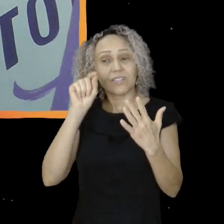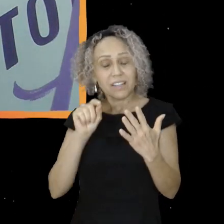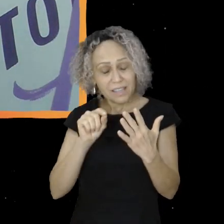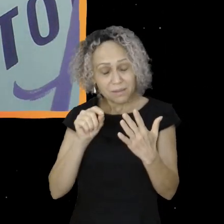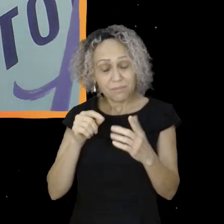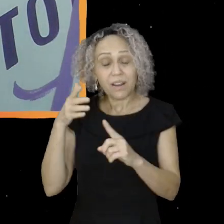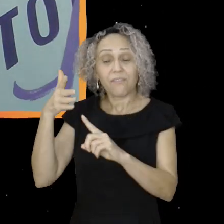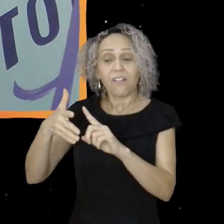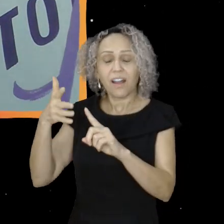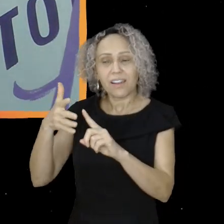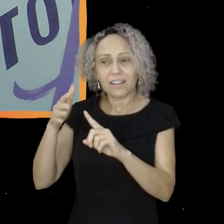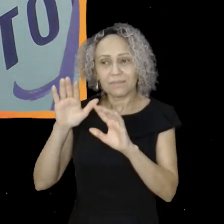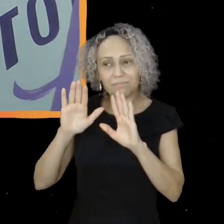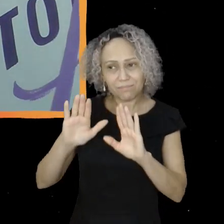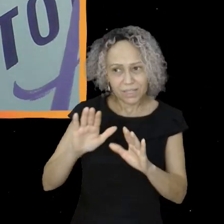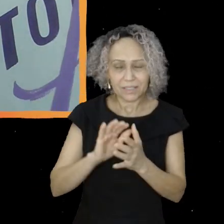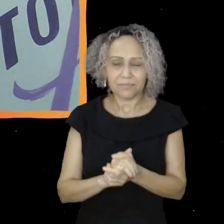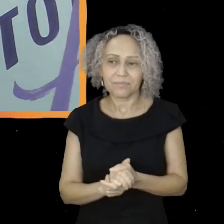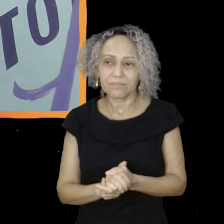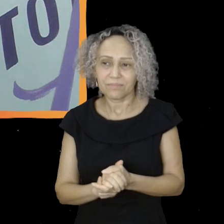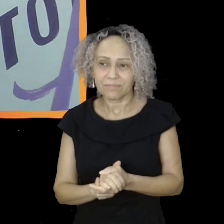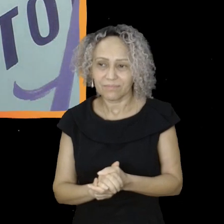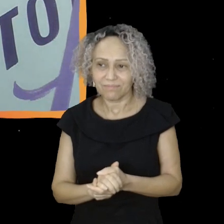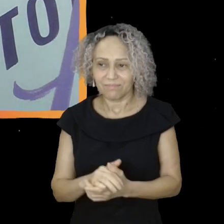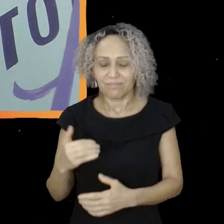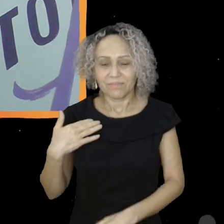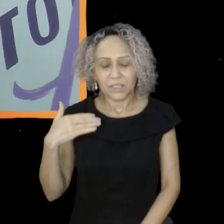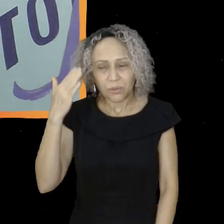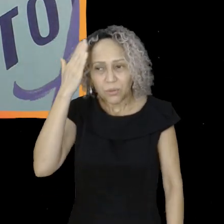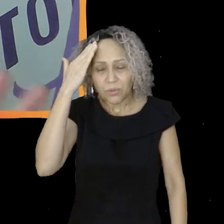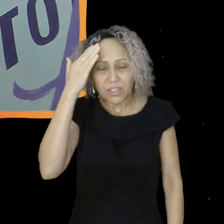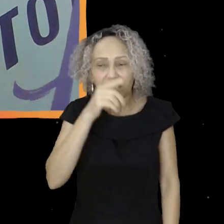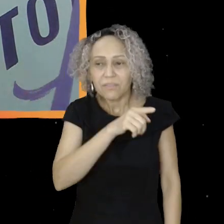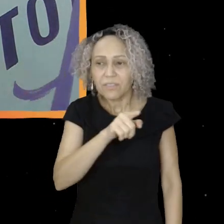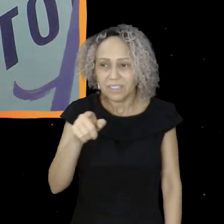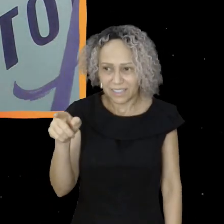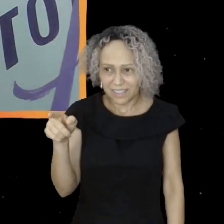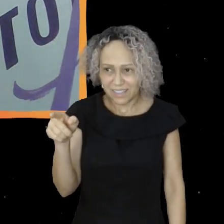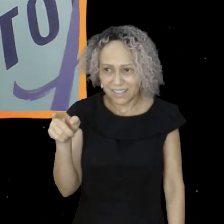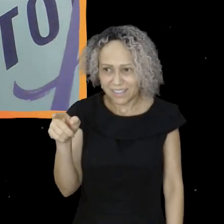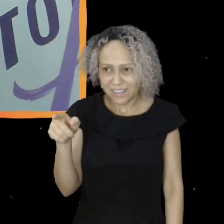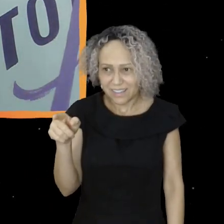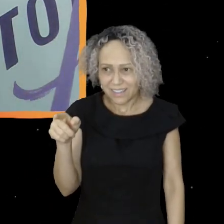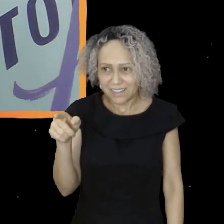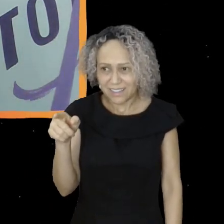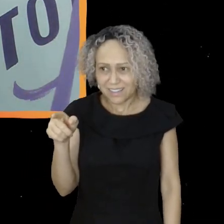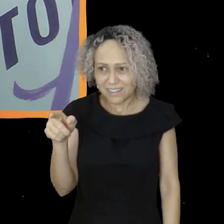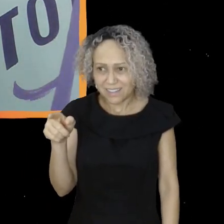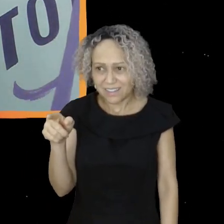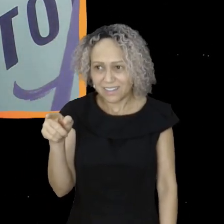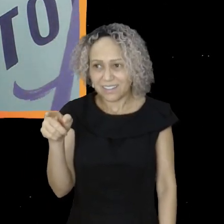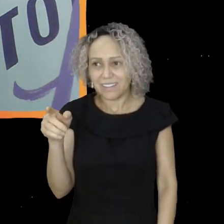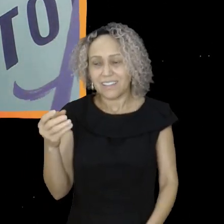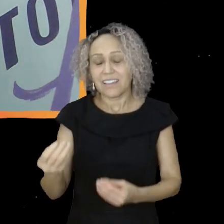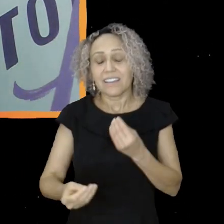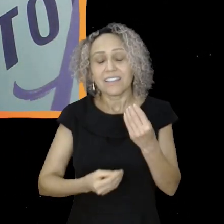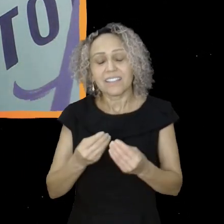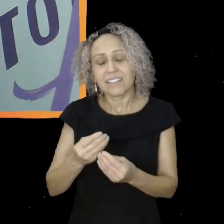que, bem, eu não sei vocês, mas a maioria das pessoas nunca assistiu a TV Assembleia.